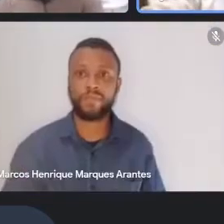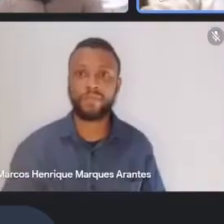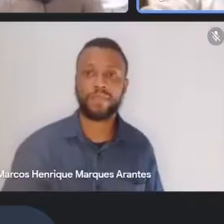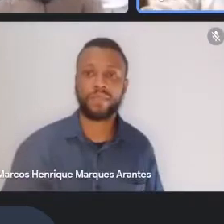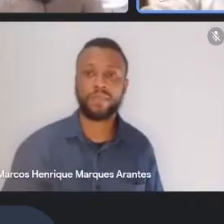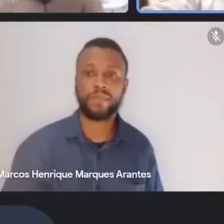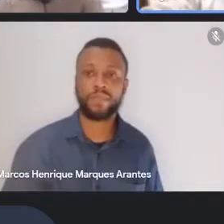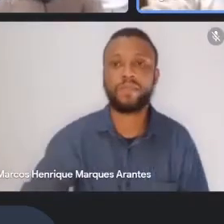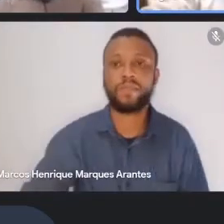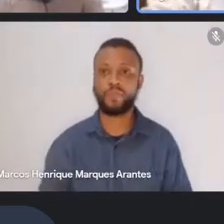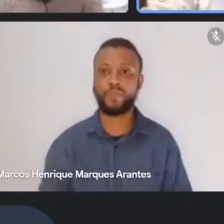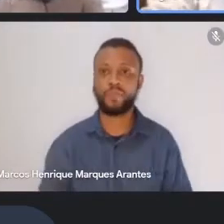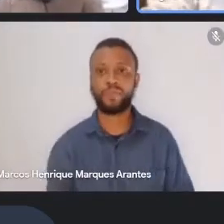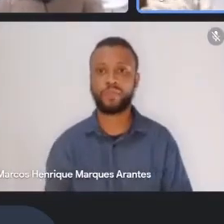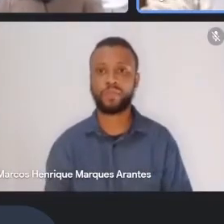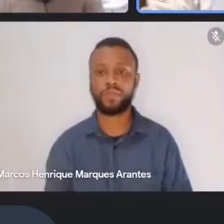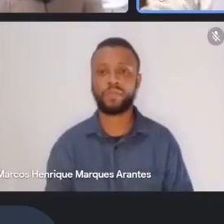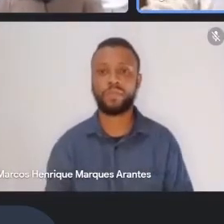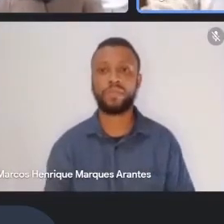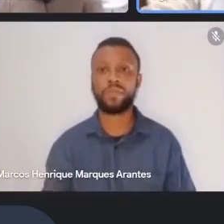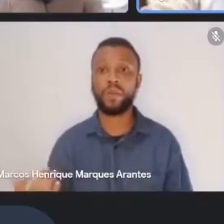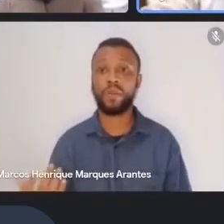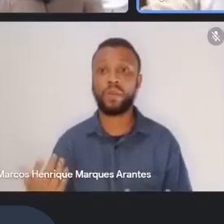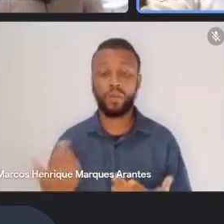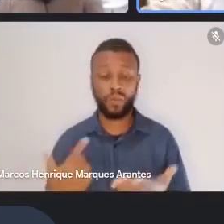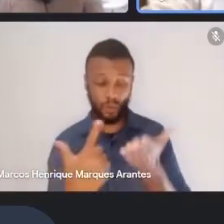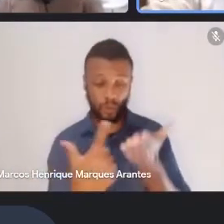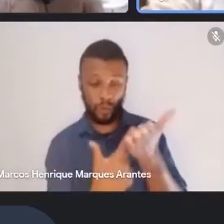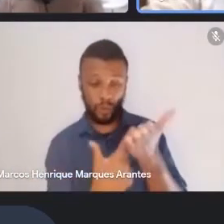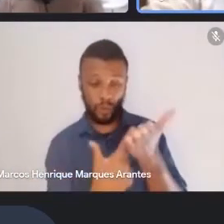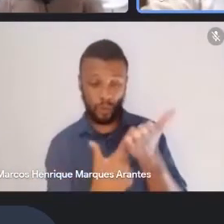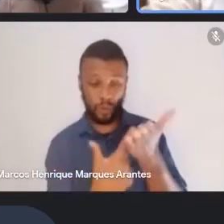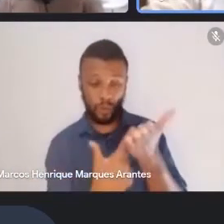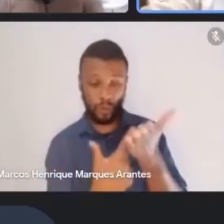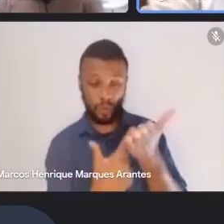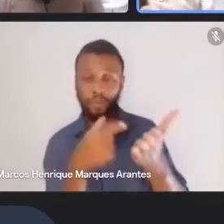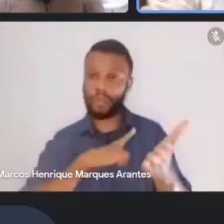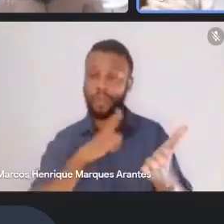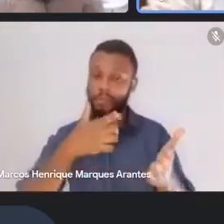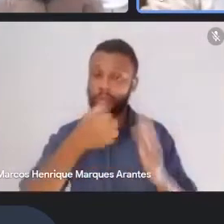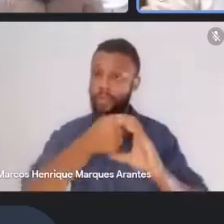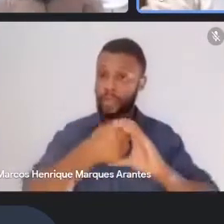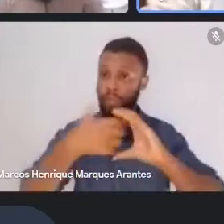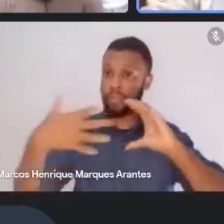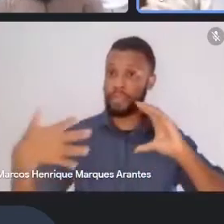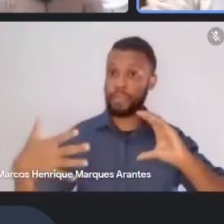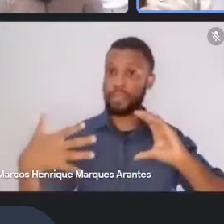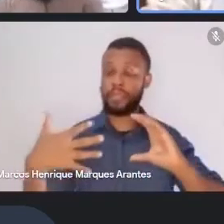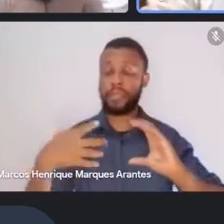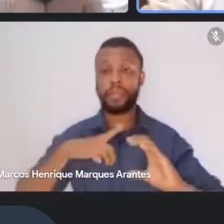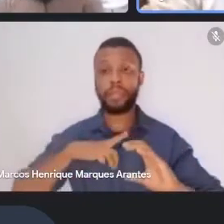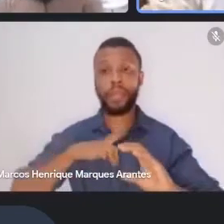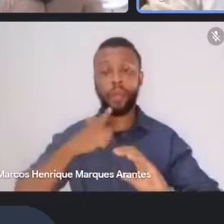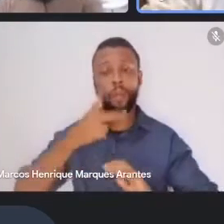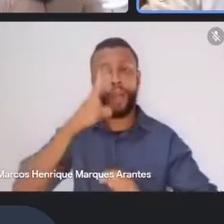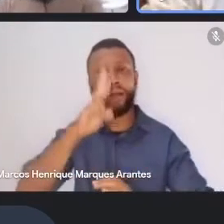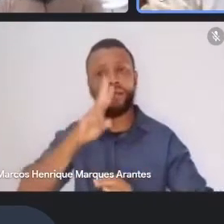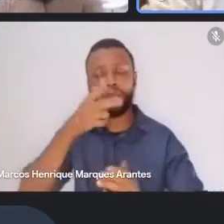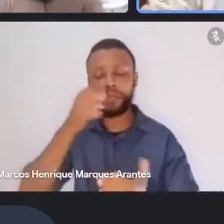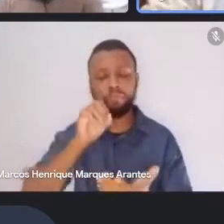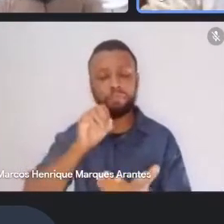ele é um talismã, ele tem uma força mágica, né? E, então, o Calvino se pergunta, assim, quantas